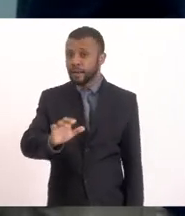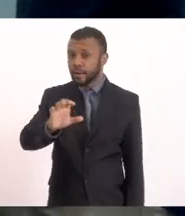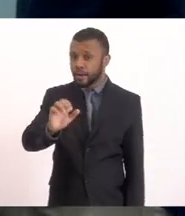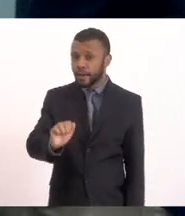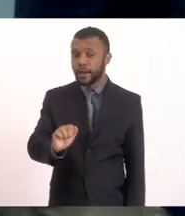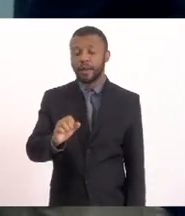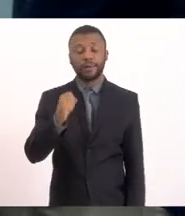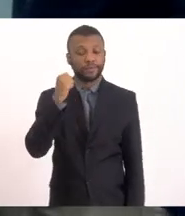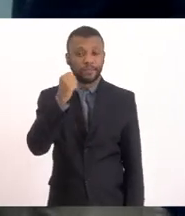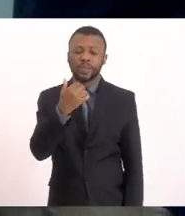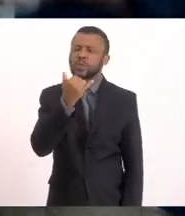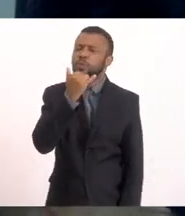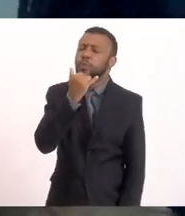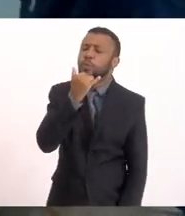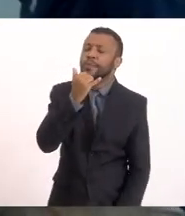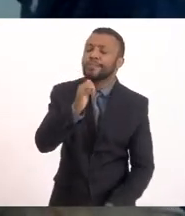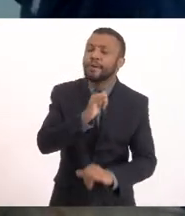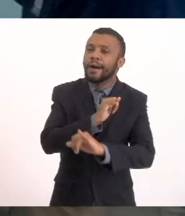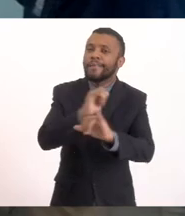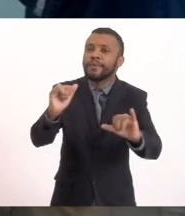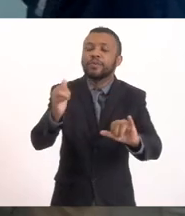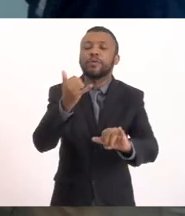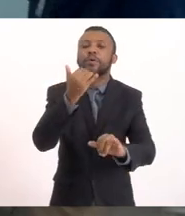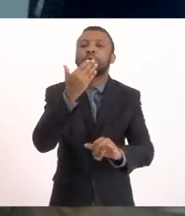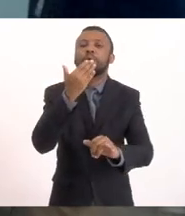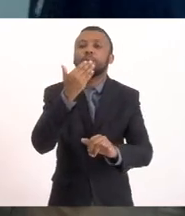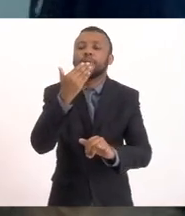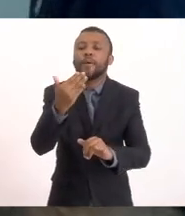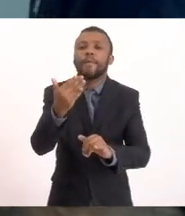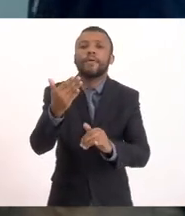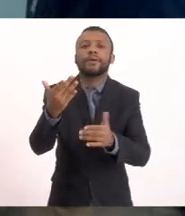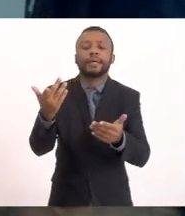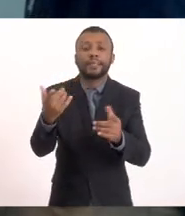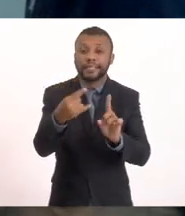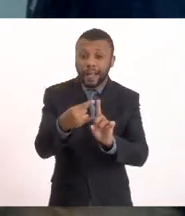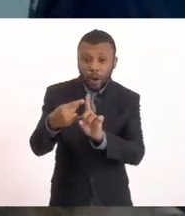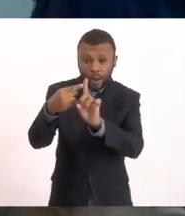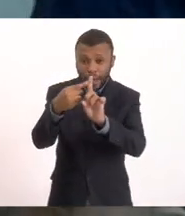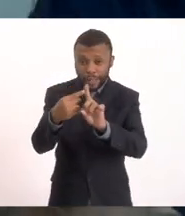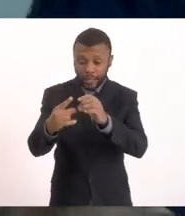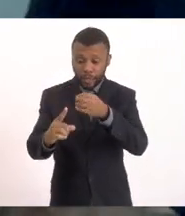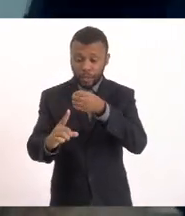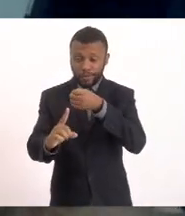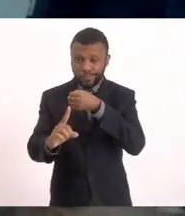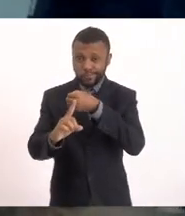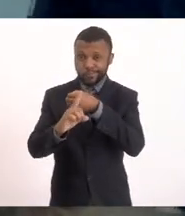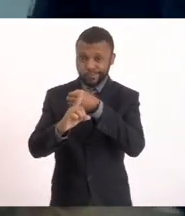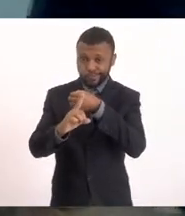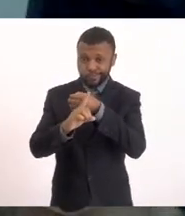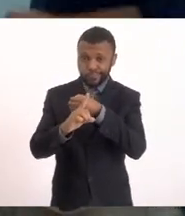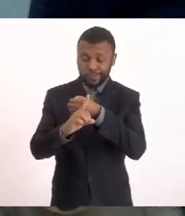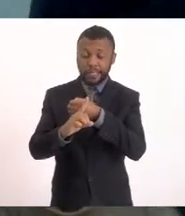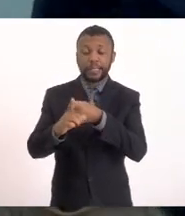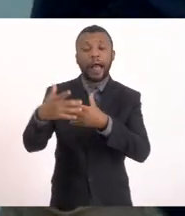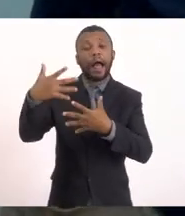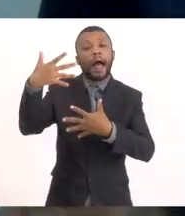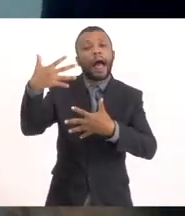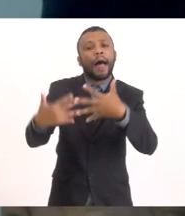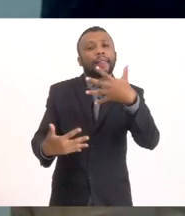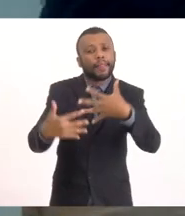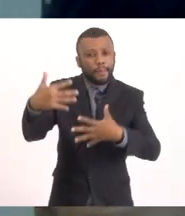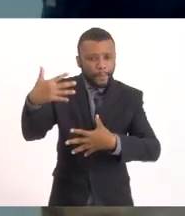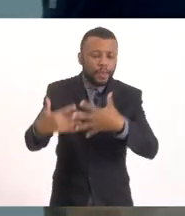Pessoal, por favor, por gentileza Desliguem o microfone que está online Que está dando microfonia aqui também Está atrapalhando,